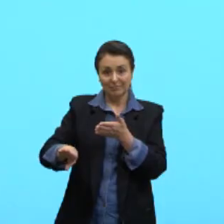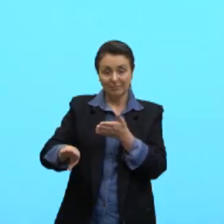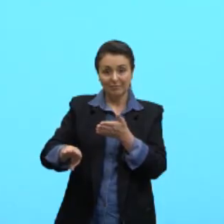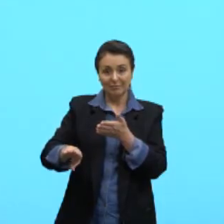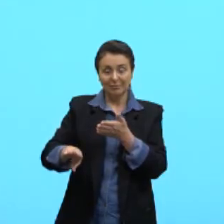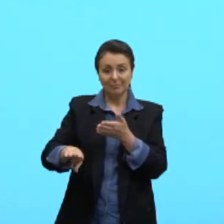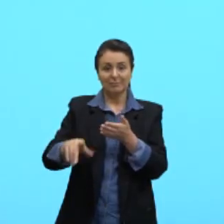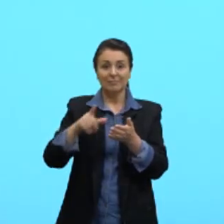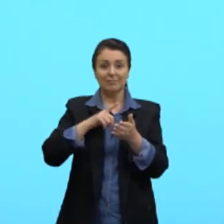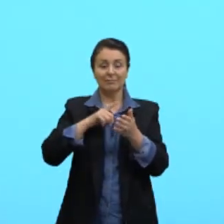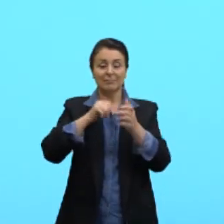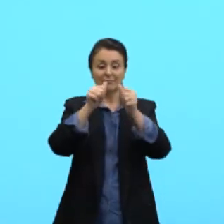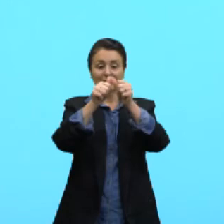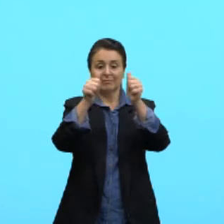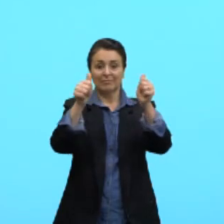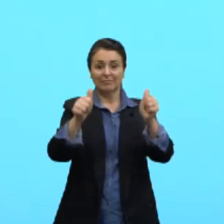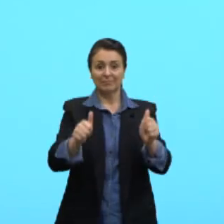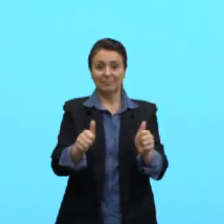-se com essa figura aqui